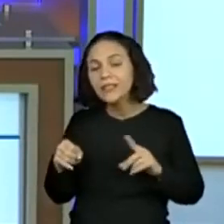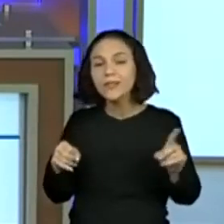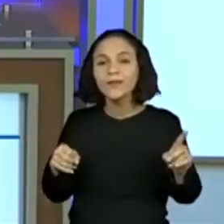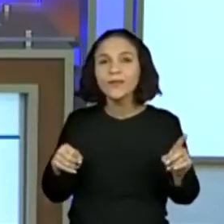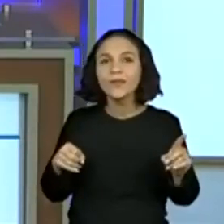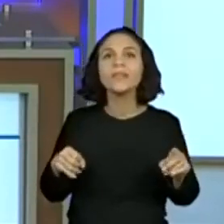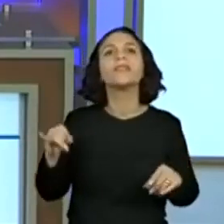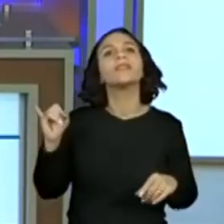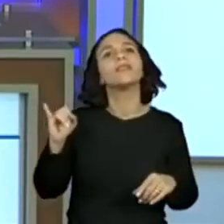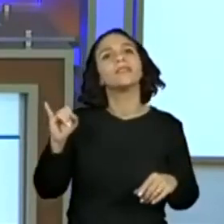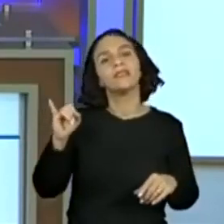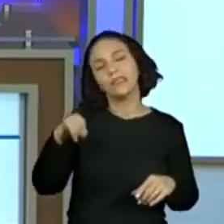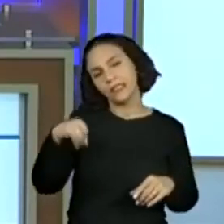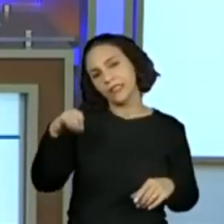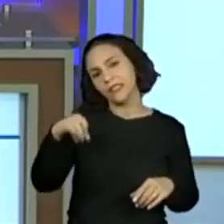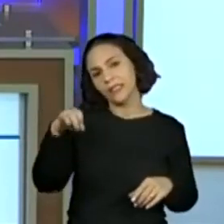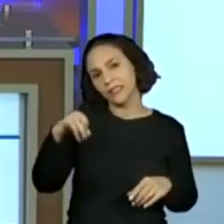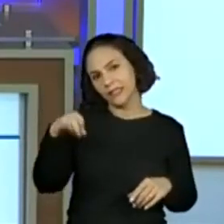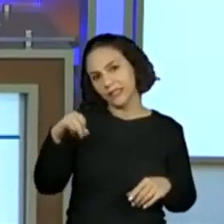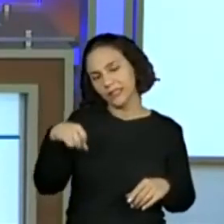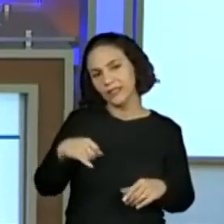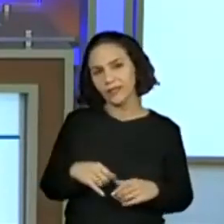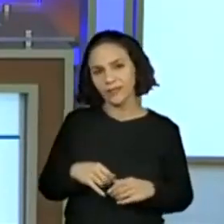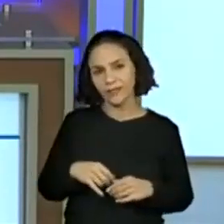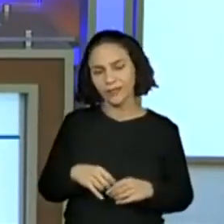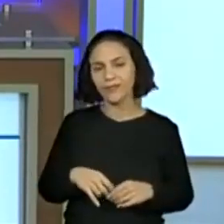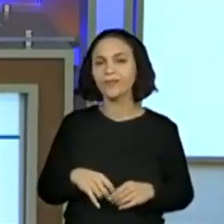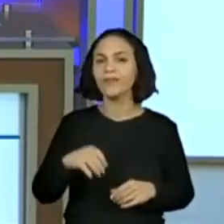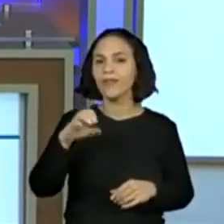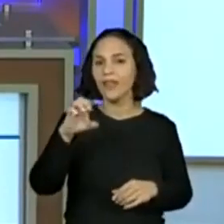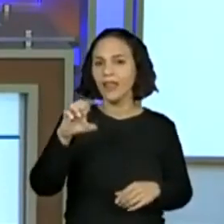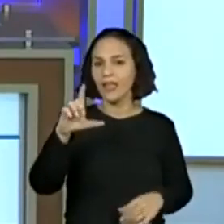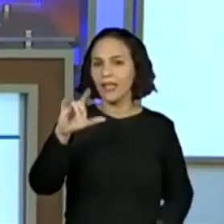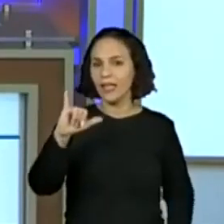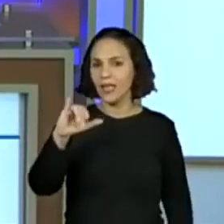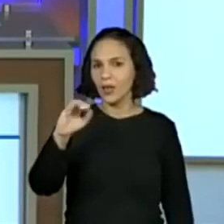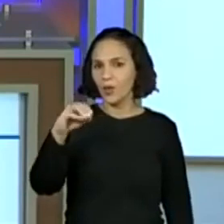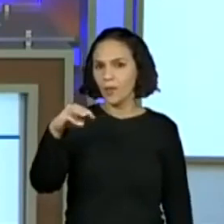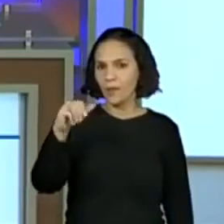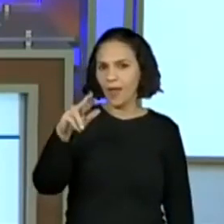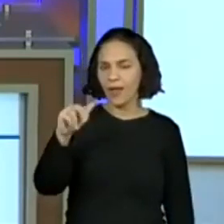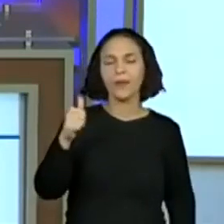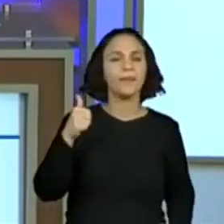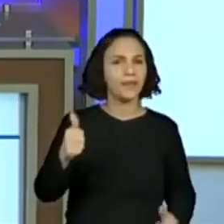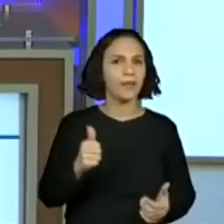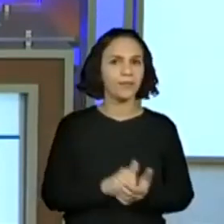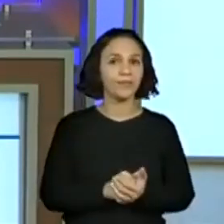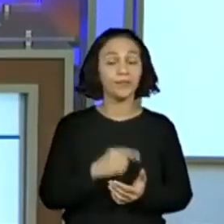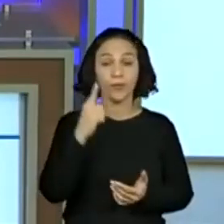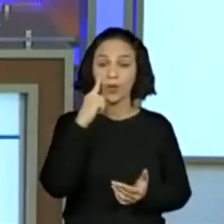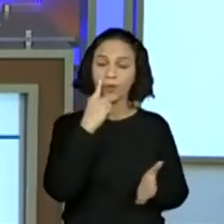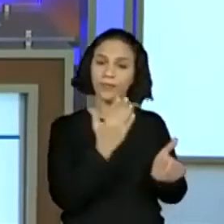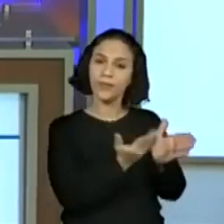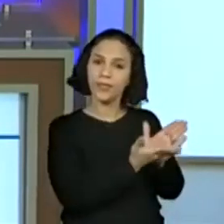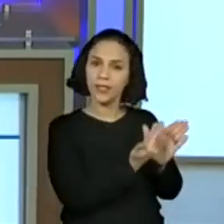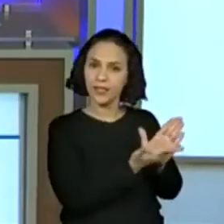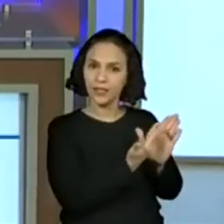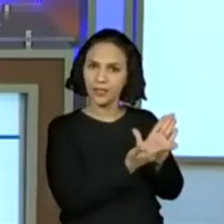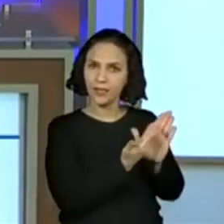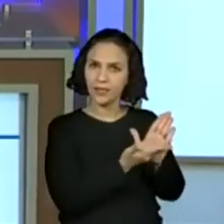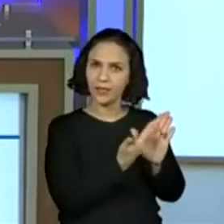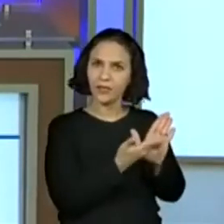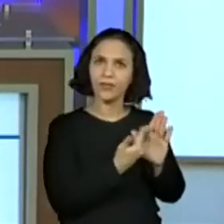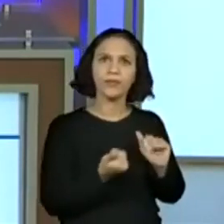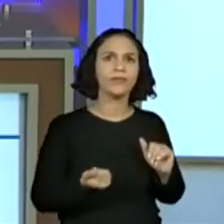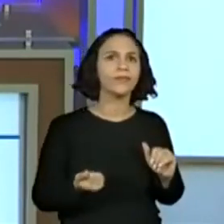Sim? Ó, a professora Luceia que sim. Ele e o Mara falaram que sim. Então, tá. Eu tenho um livro aqui. Vou